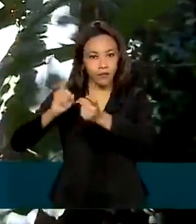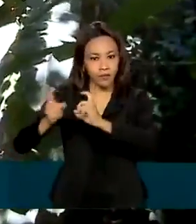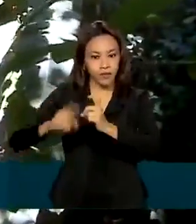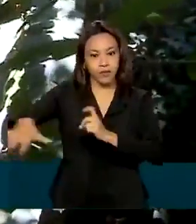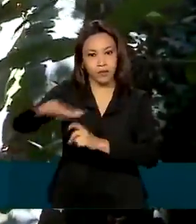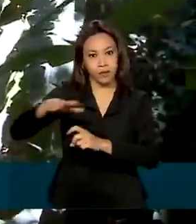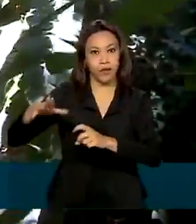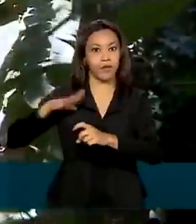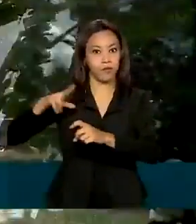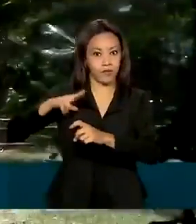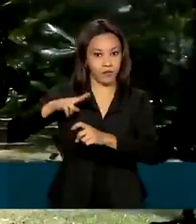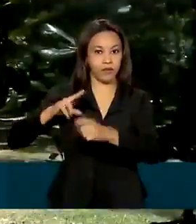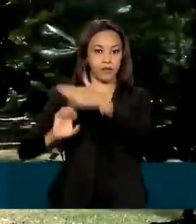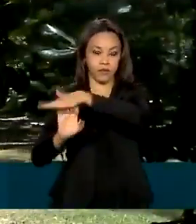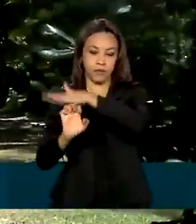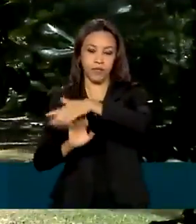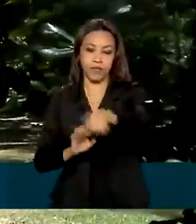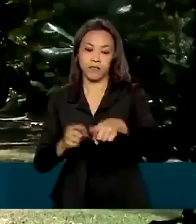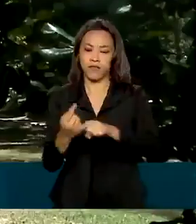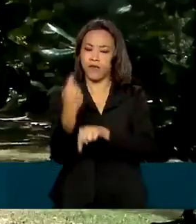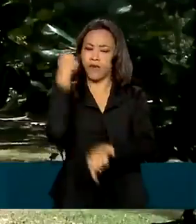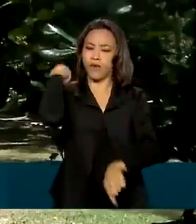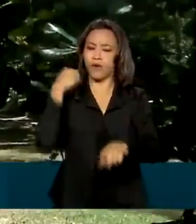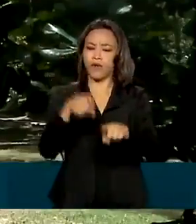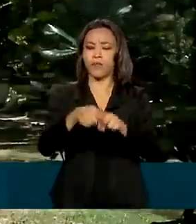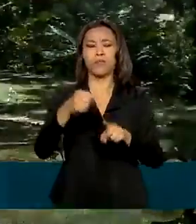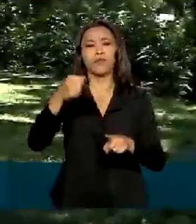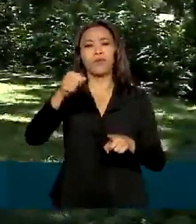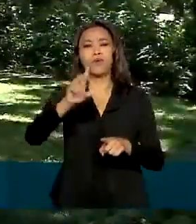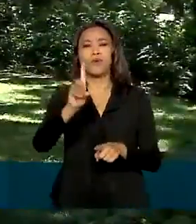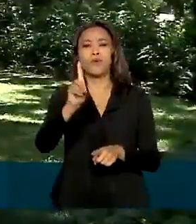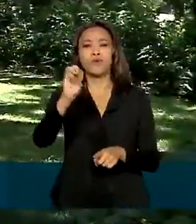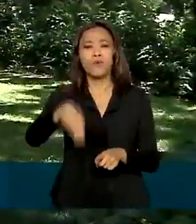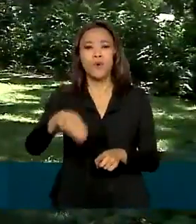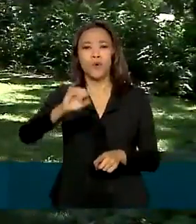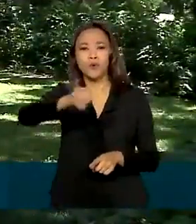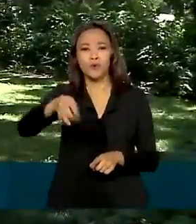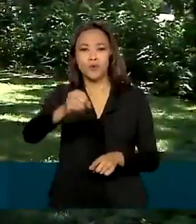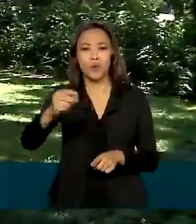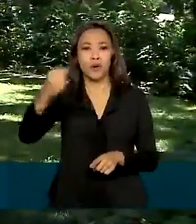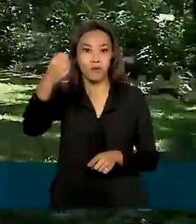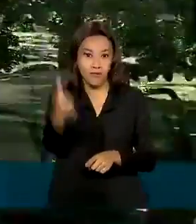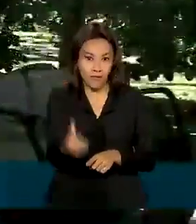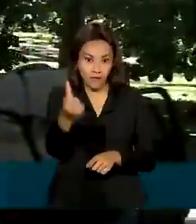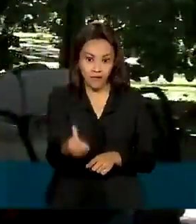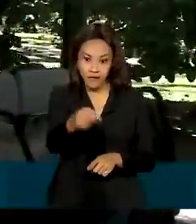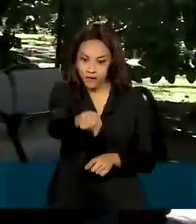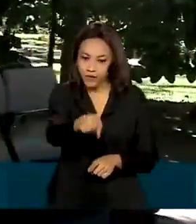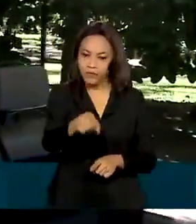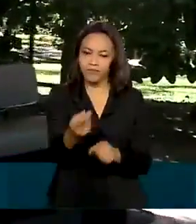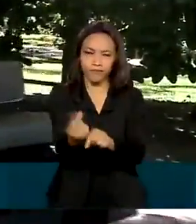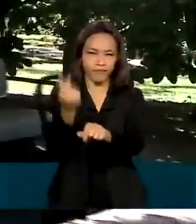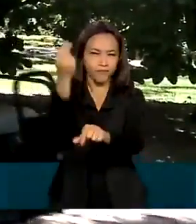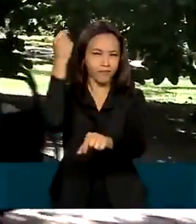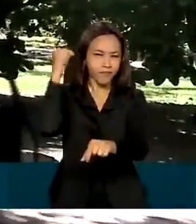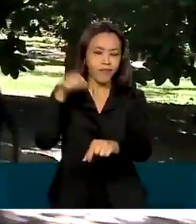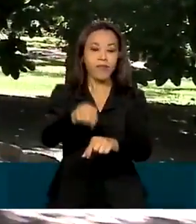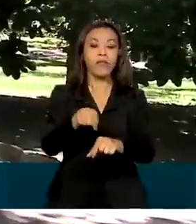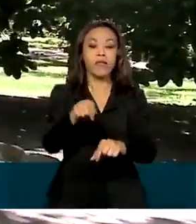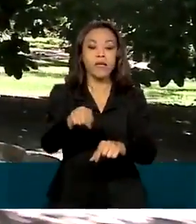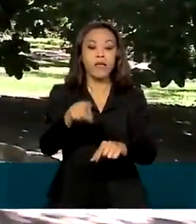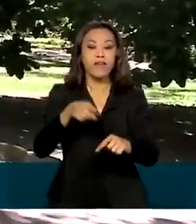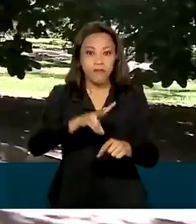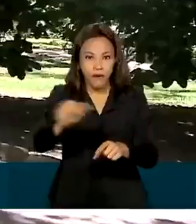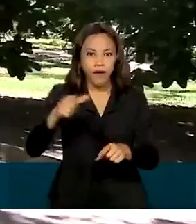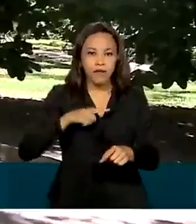Inaugurado na época do Brasil Colônia por Dom João VI, reúne história e preservação da natureza. Em dezembro, o parque vai ganhar